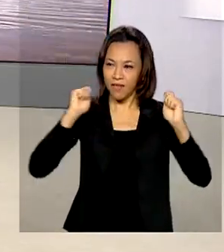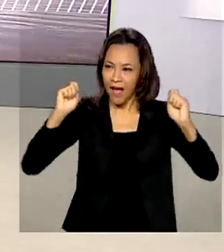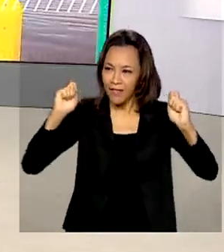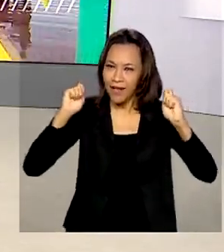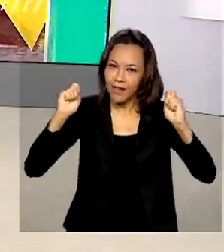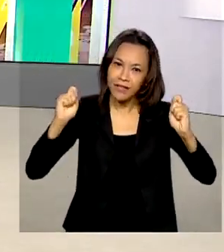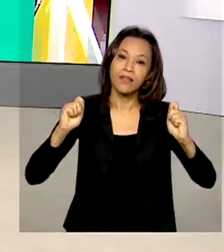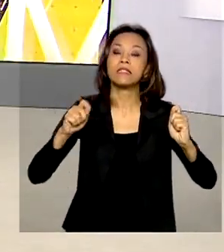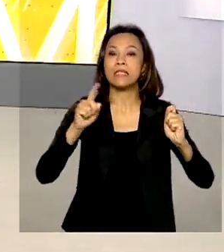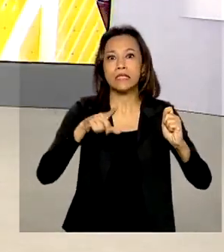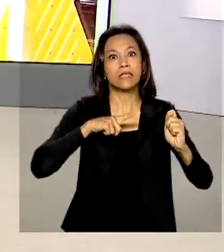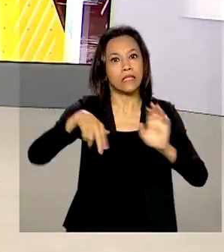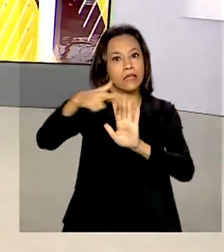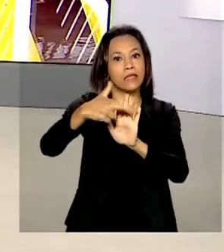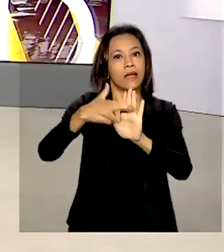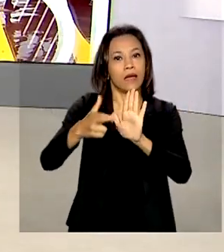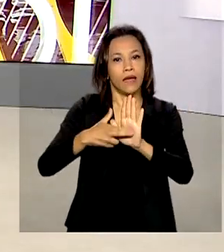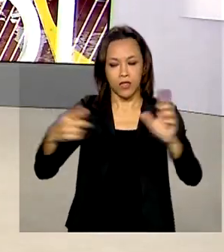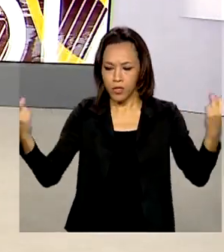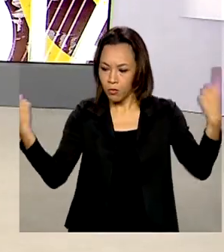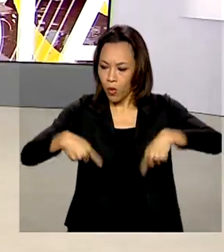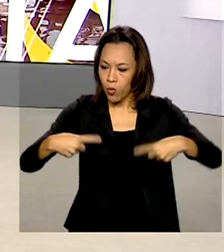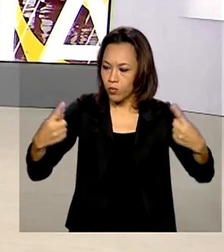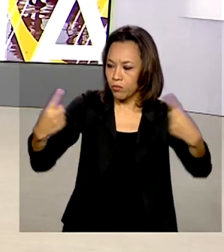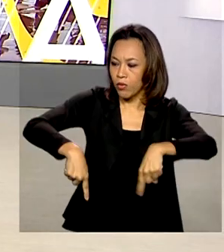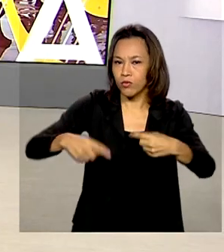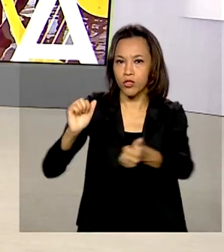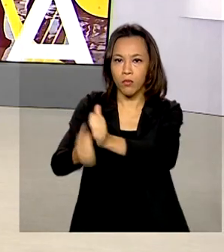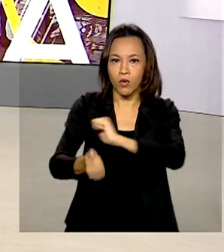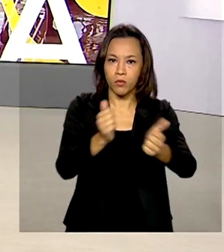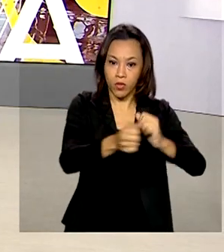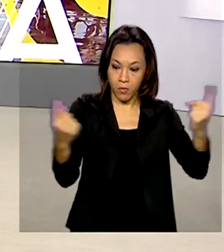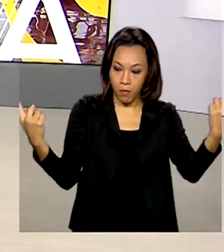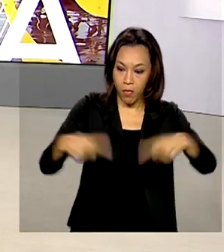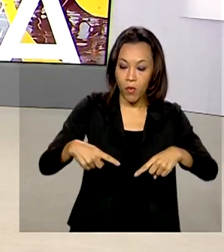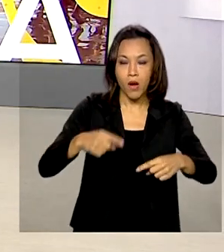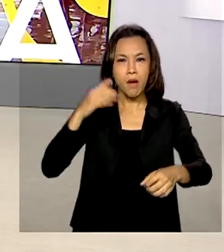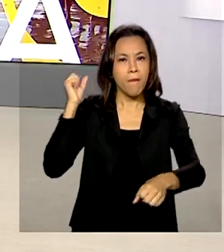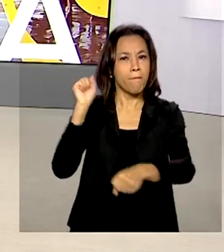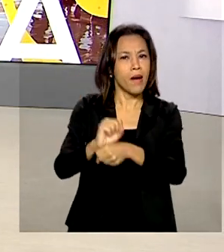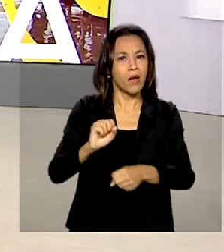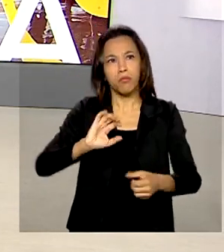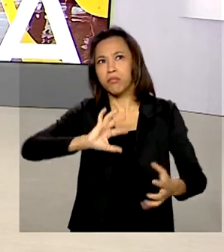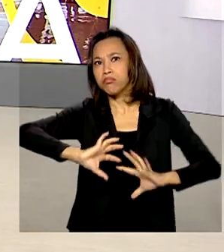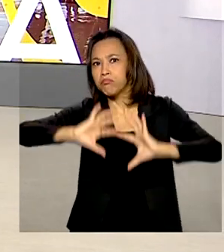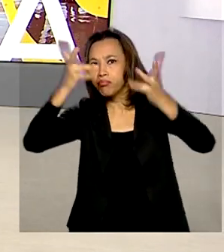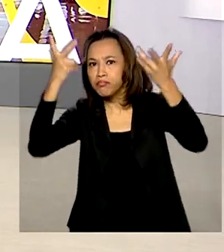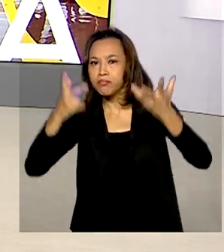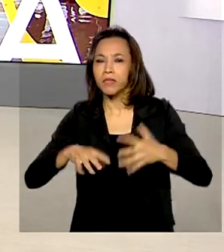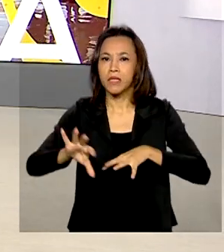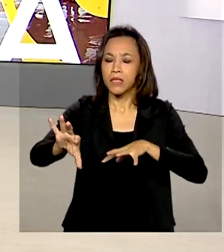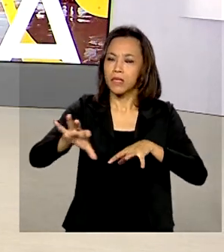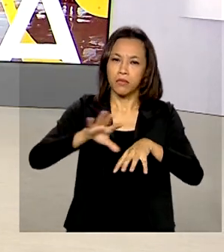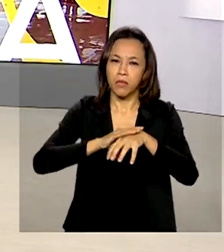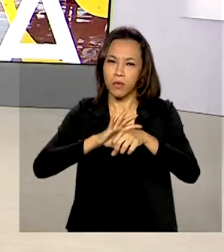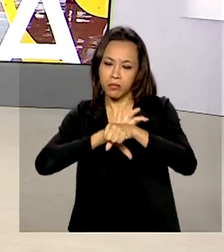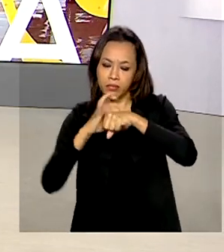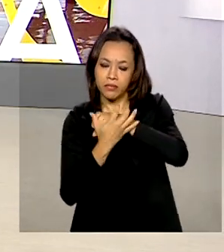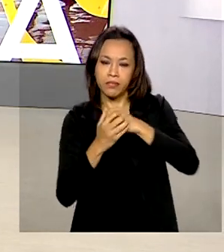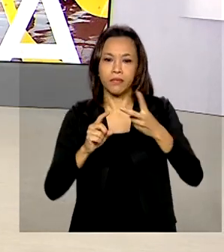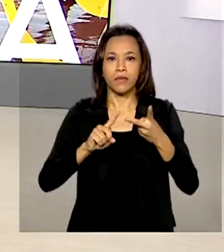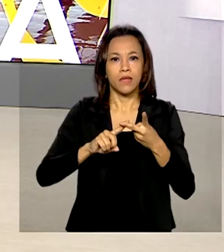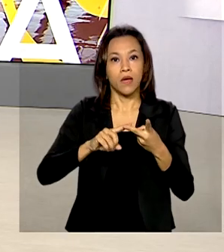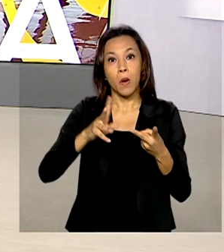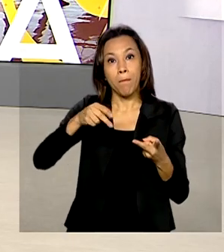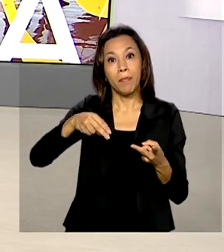mudanças nos regulamentos das competições na hipótese de interrupção por motivo de surtos, epidemias e pandemias. O objetivo